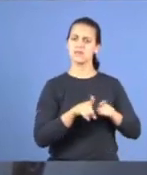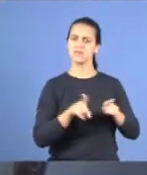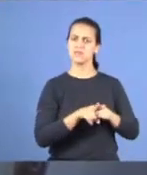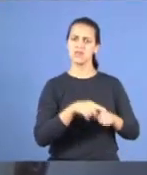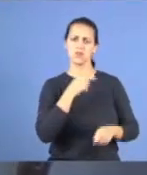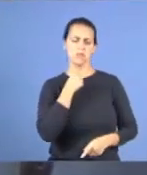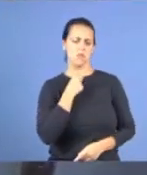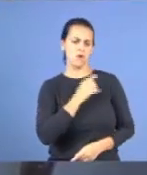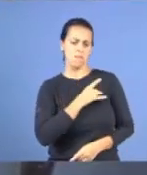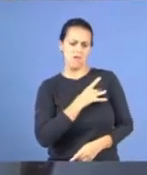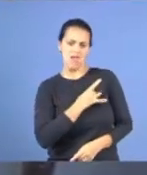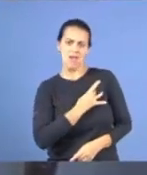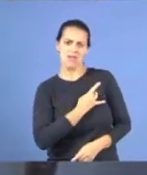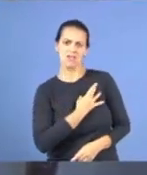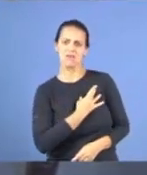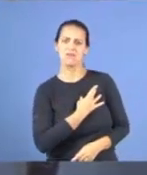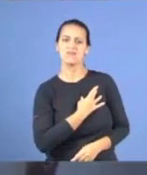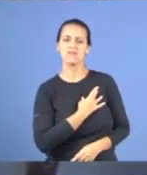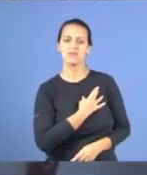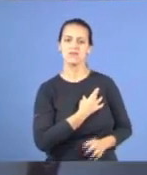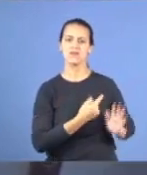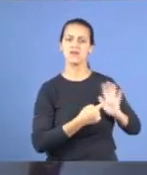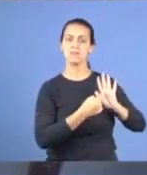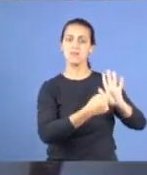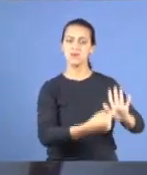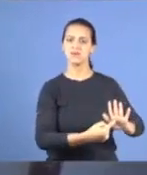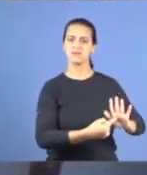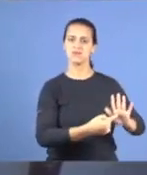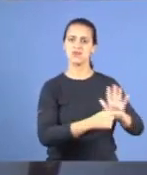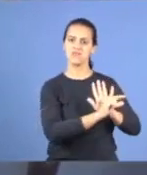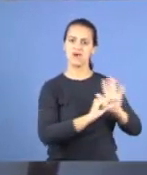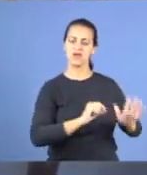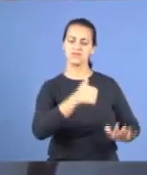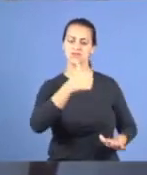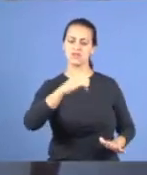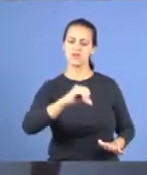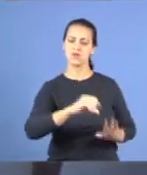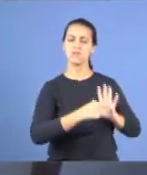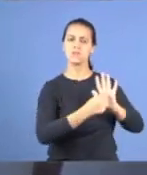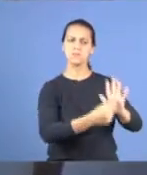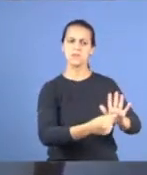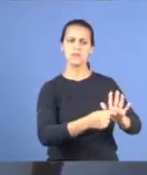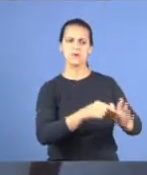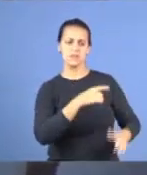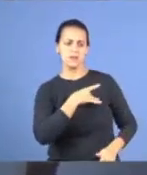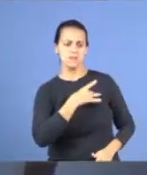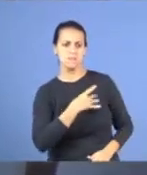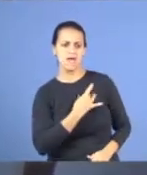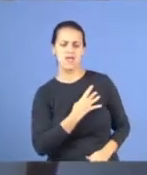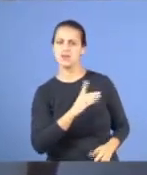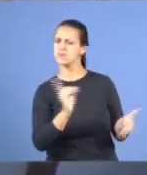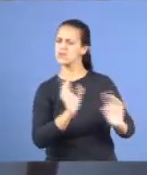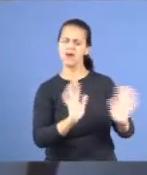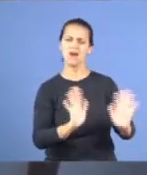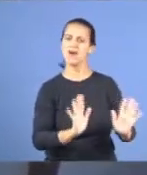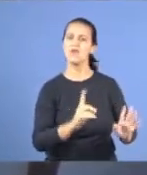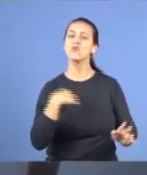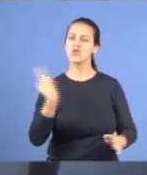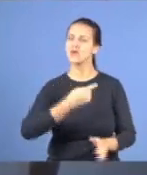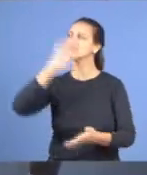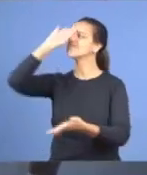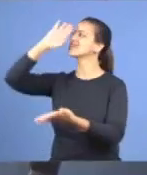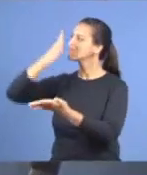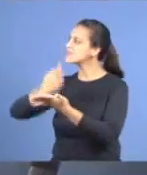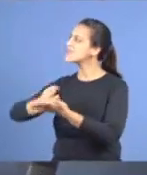atemorizados, que no verso 19, ele fala, estava atemorizando, nós podemos, ver que, temos que crer, que Deus, vai nos